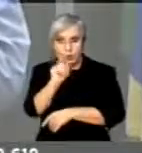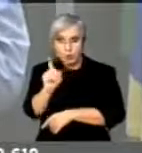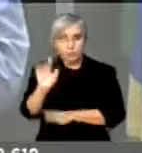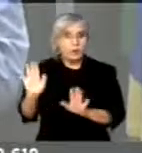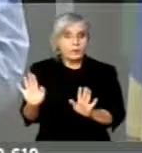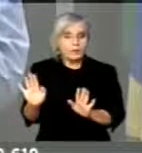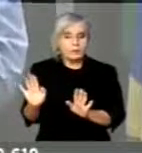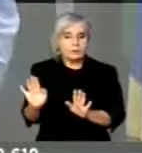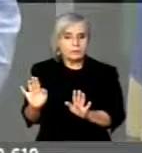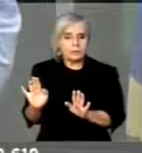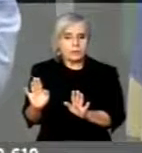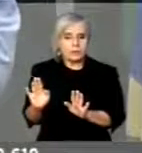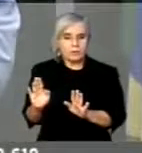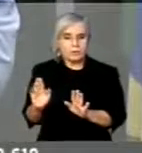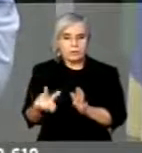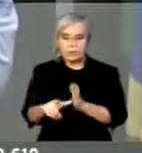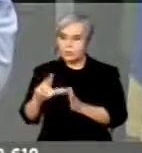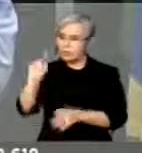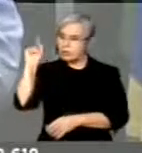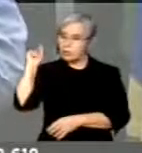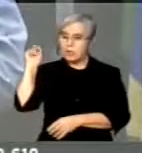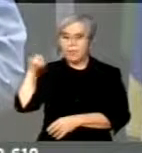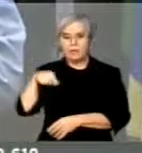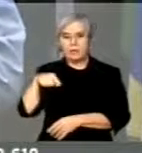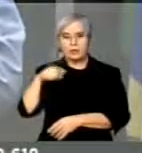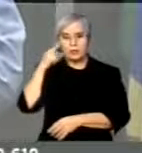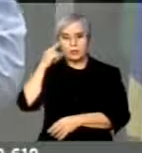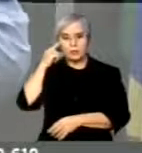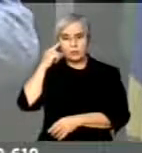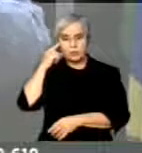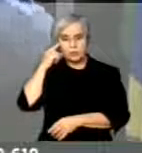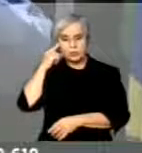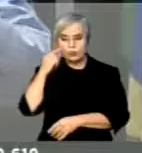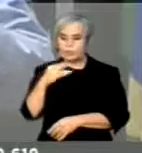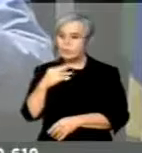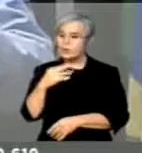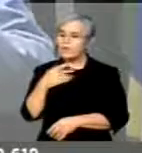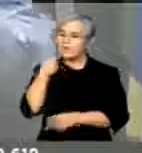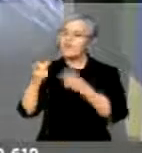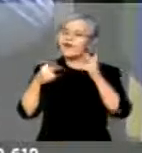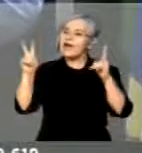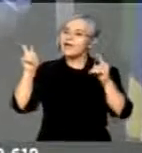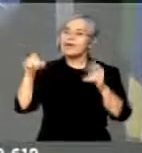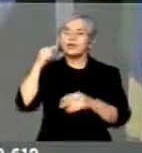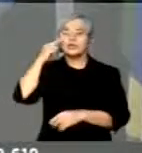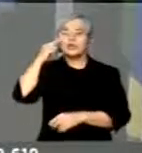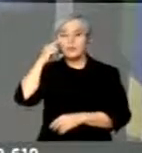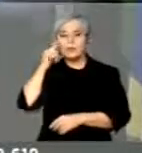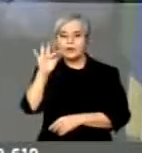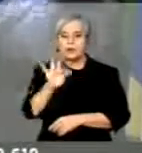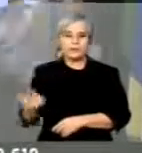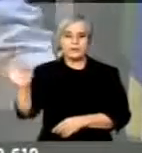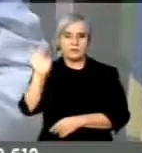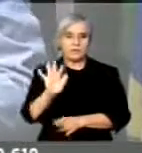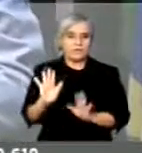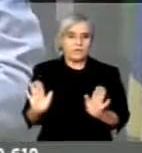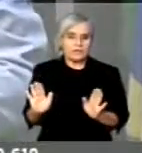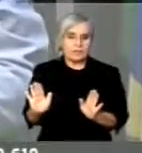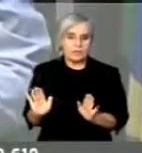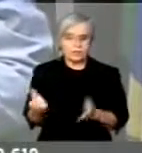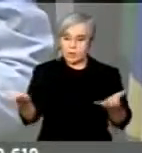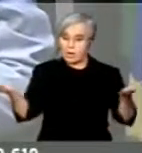Antigamente, era o japonês da federal. Agora, tem um tal do antagonista que